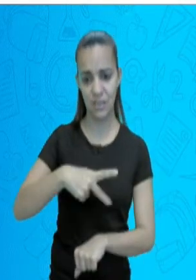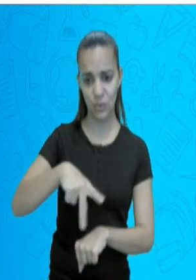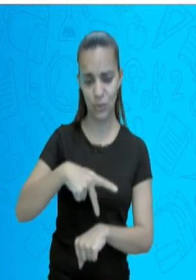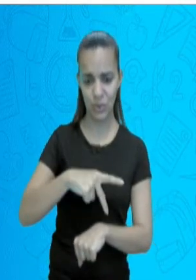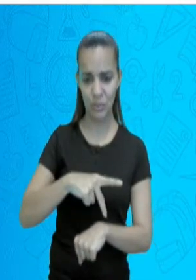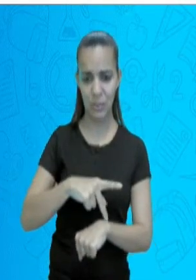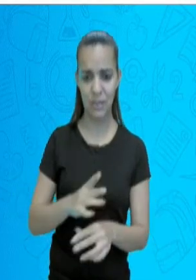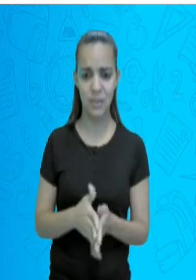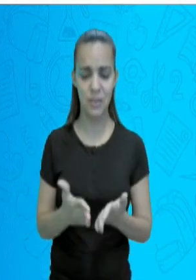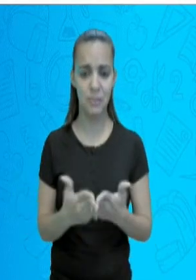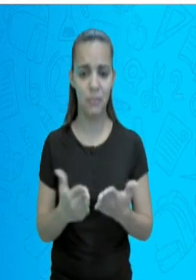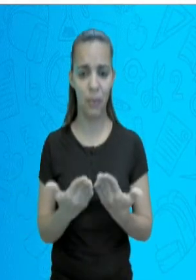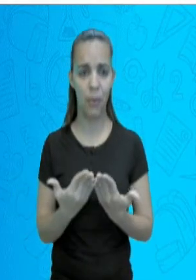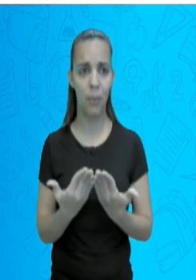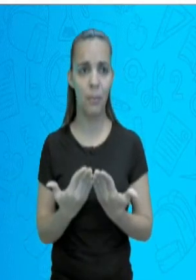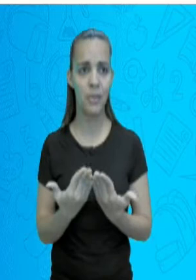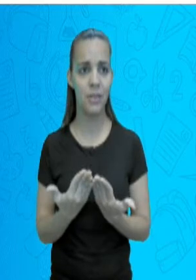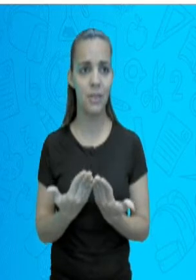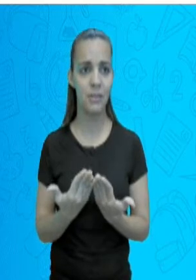50 anos.